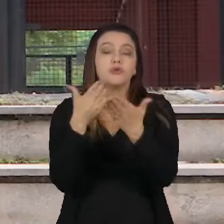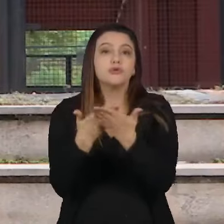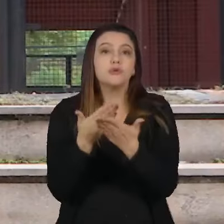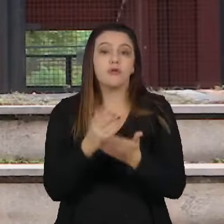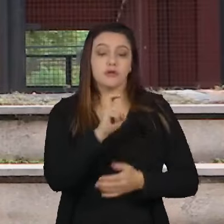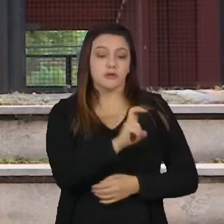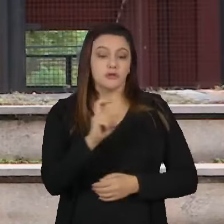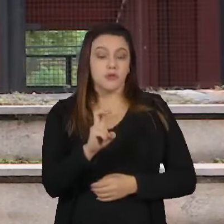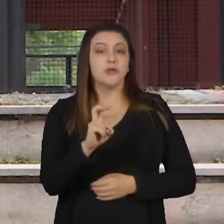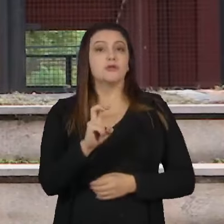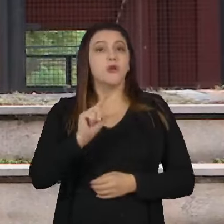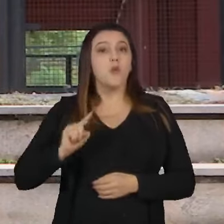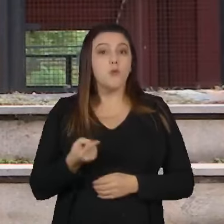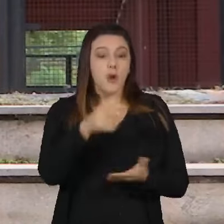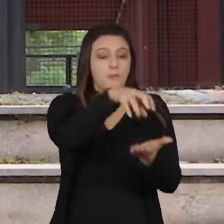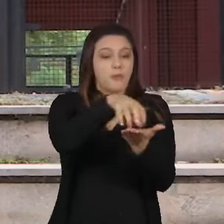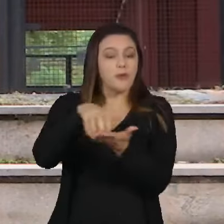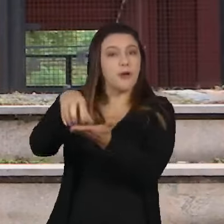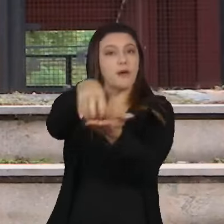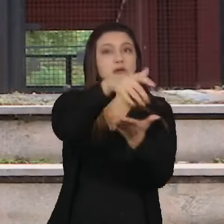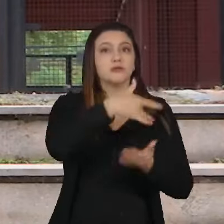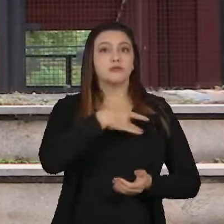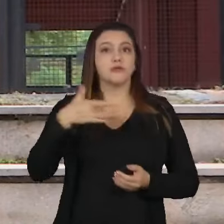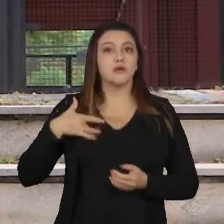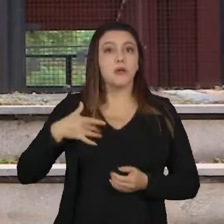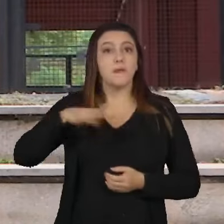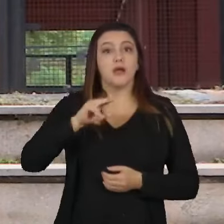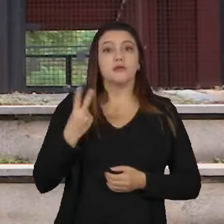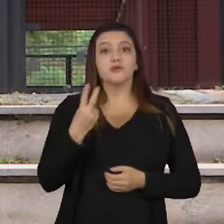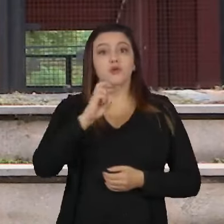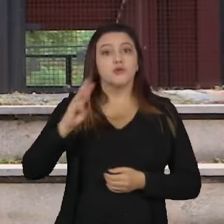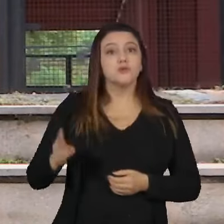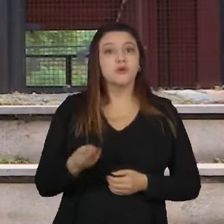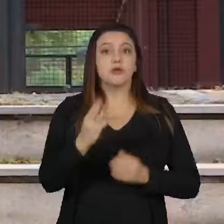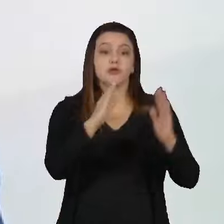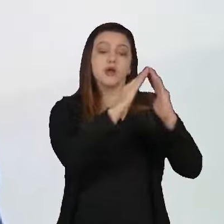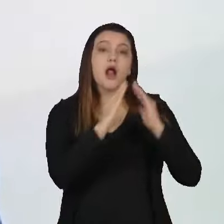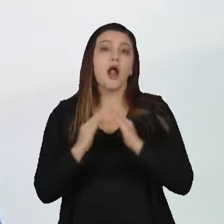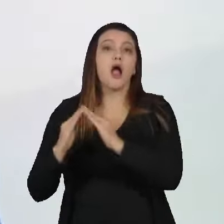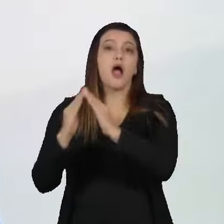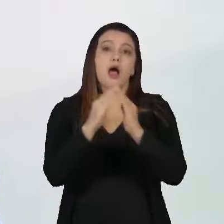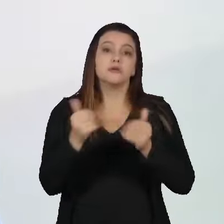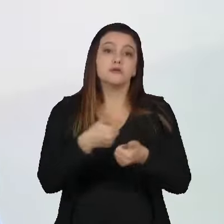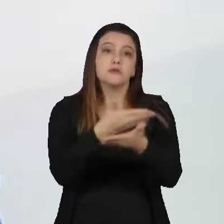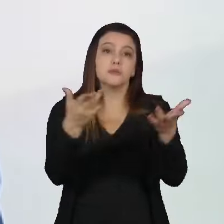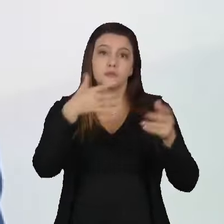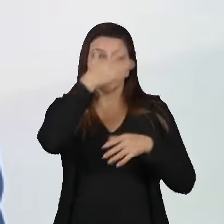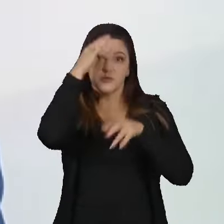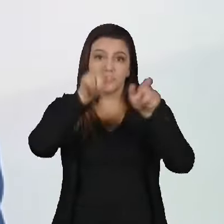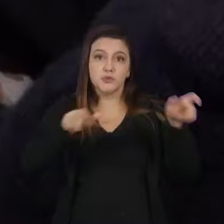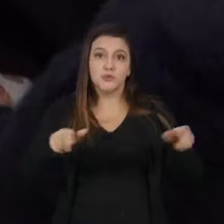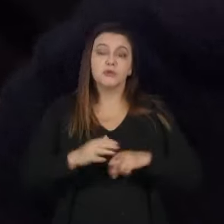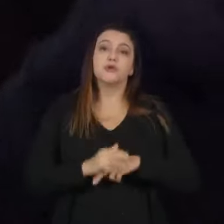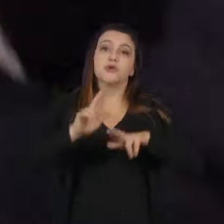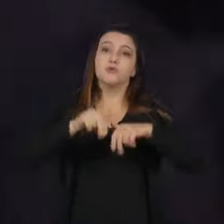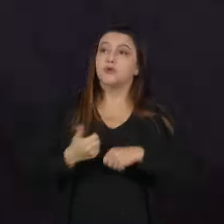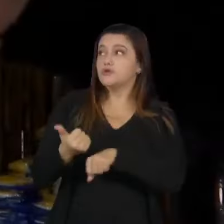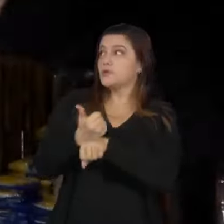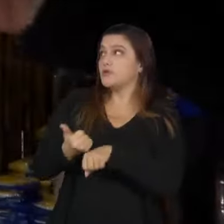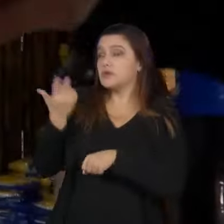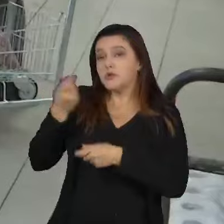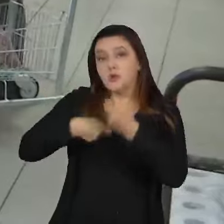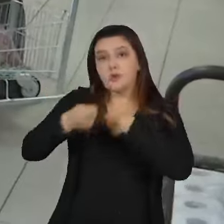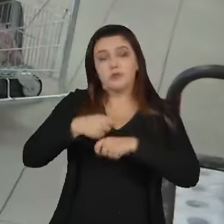mil unidades básicas de saúde e mais de 2 milhões de casas populares, por exemplo. Justamente por isso, este economista defende um